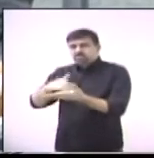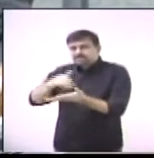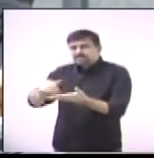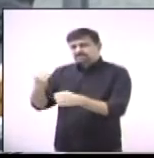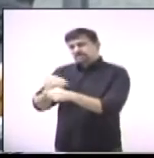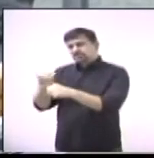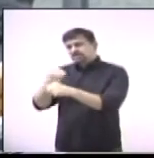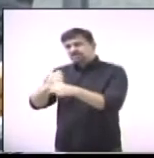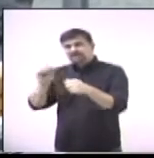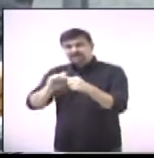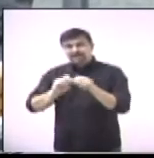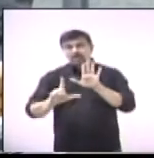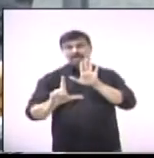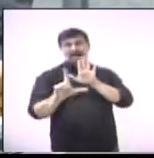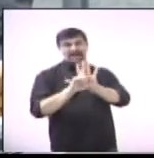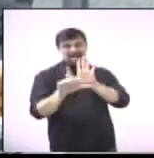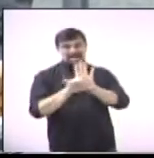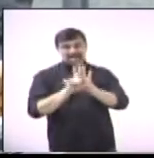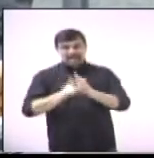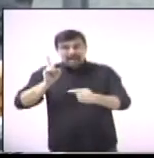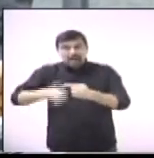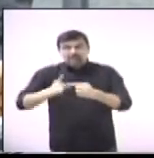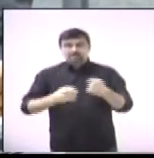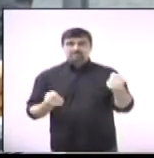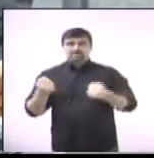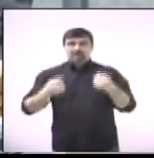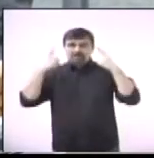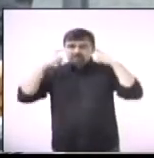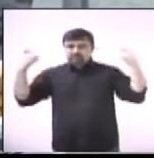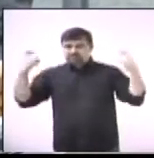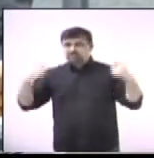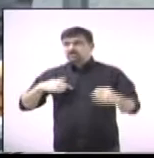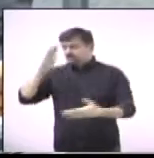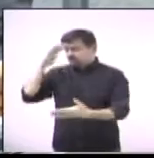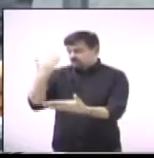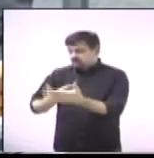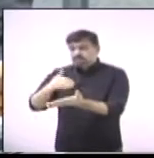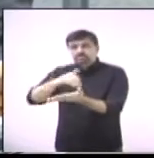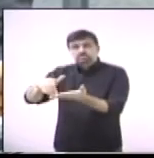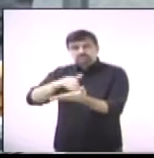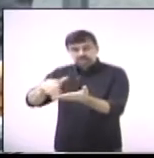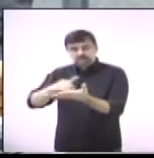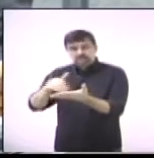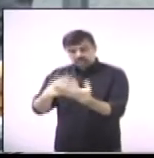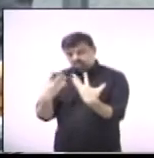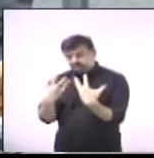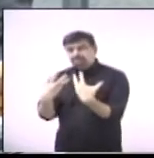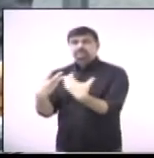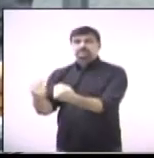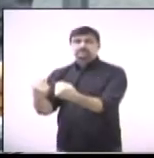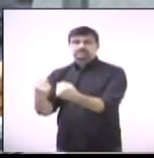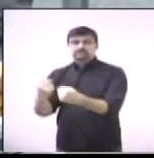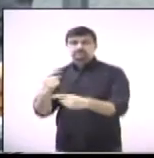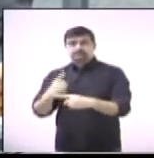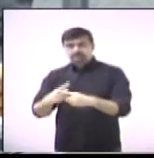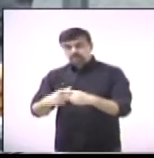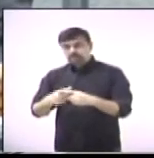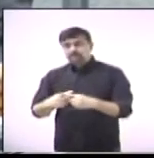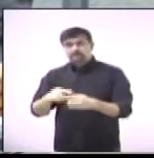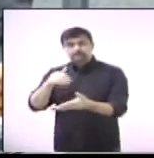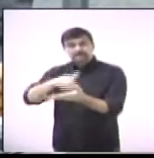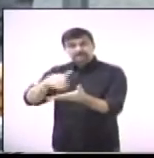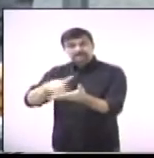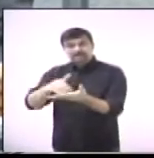Valadão, é assim que tem que ser mesmo. E tenho certeza que, se o secretário está disposto a atender também, é porque está disposto